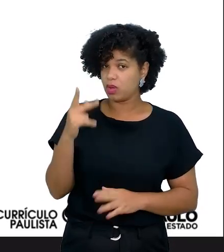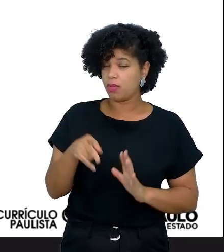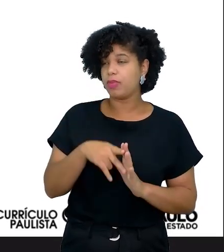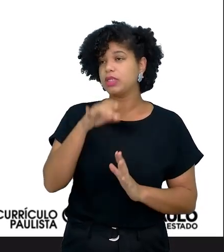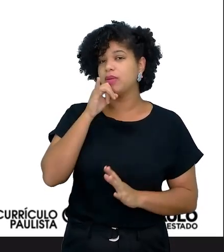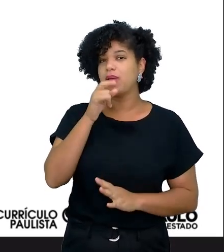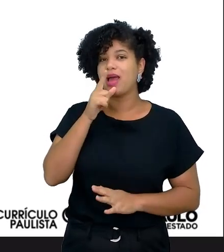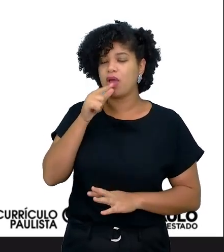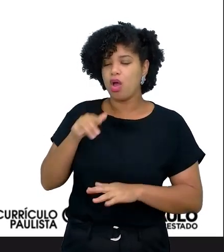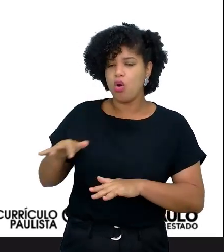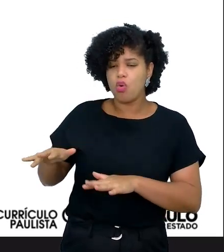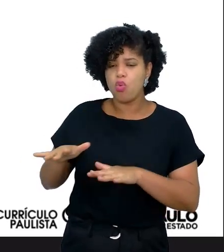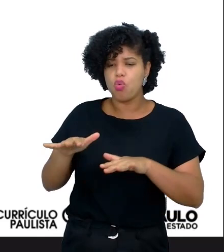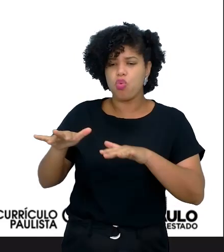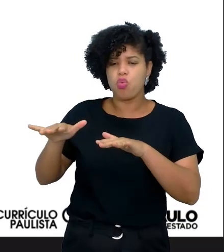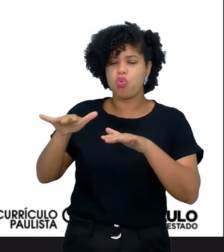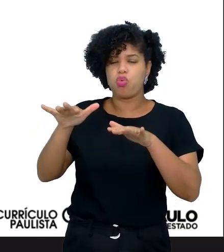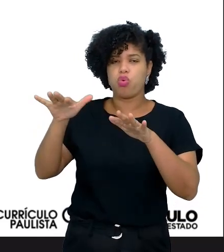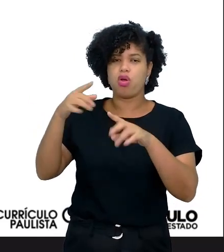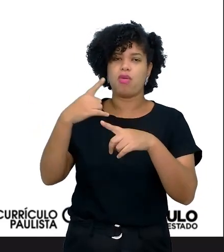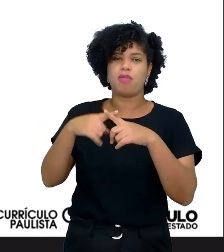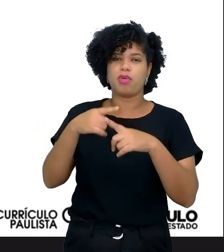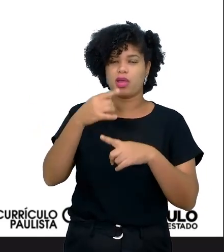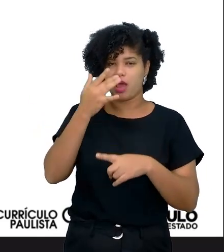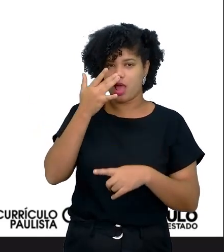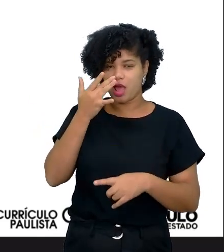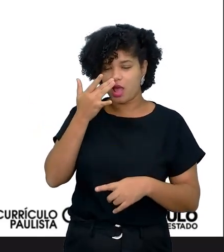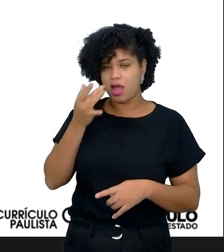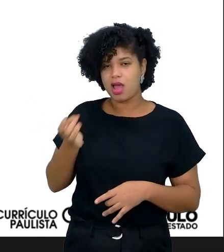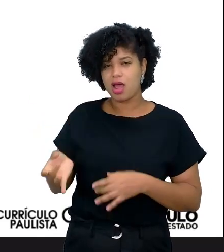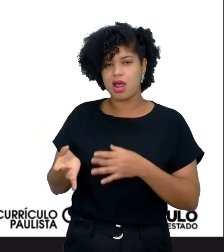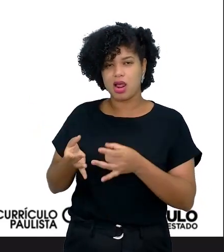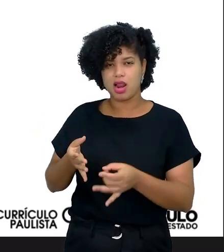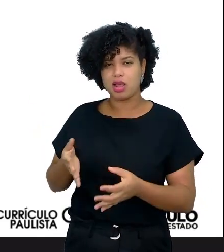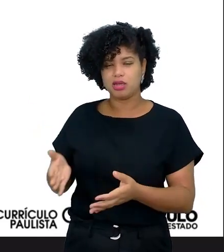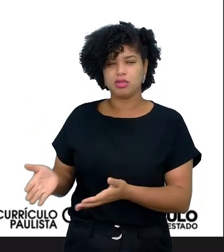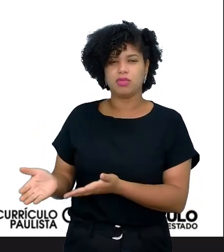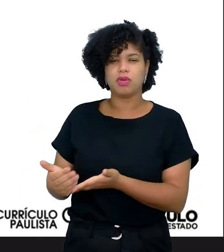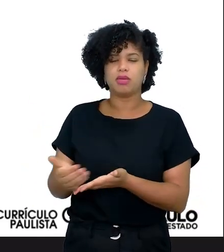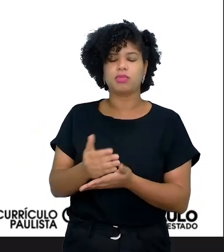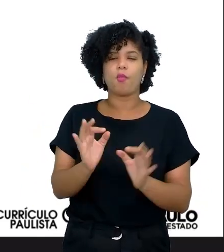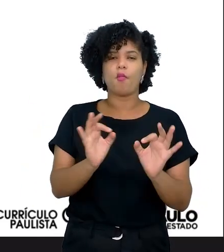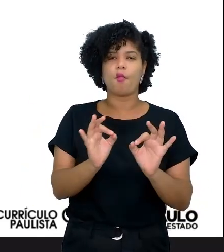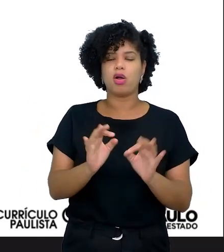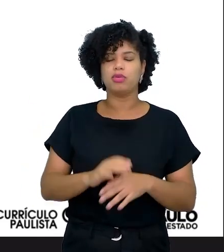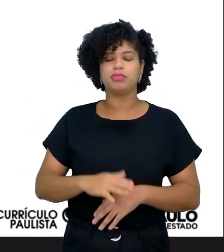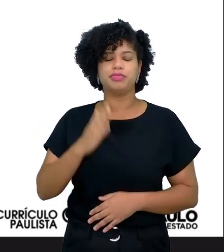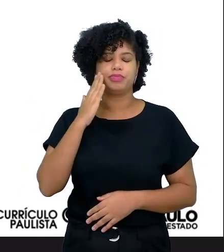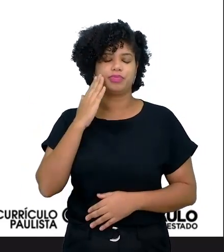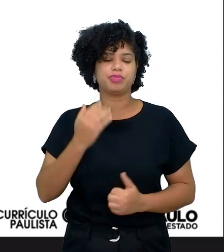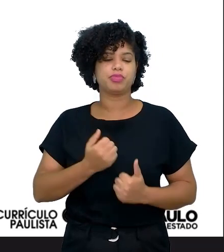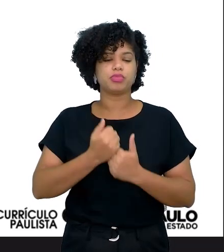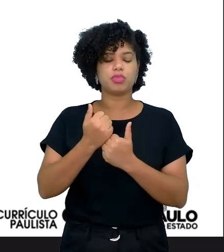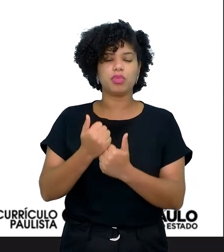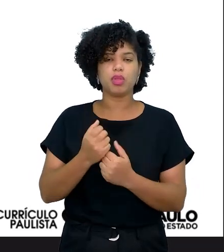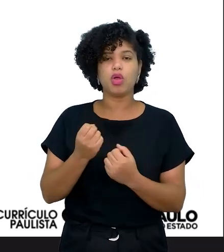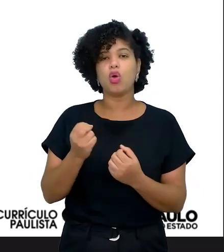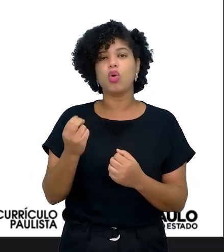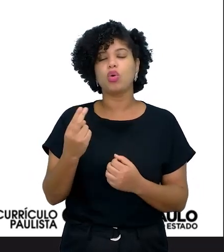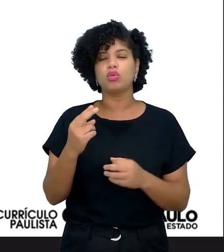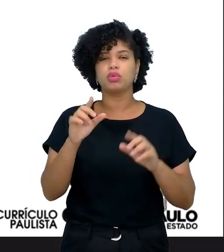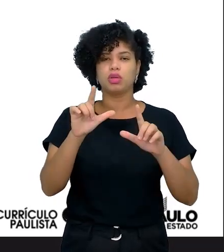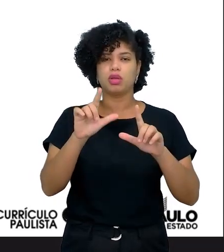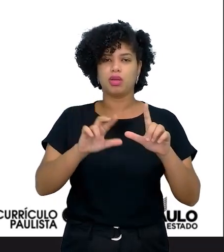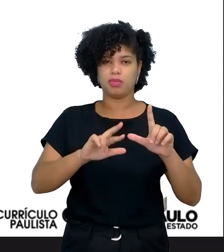enchentes, né? Por causa da falta de coleta seletiva. depois também fazer essa outra pergunta, quais são os suportos ou mídias? Esse